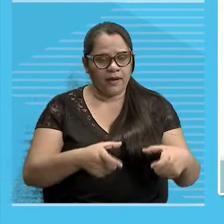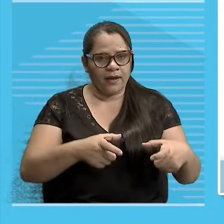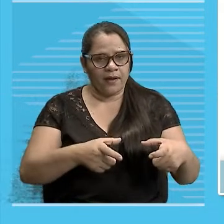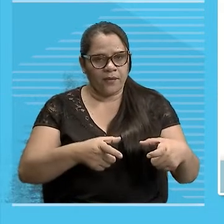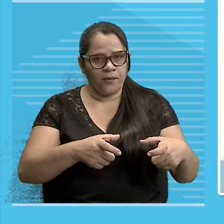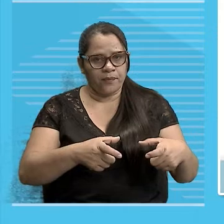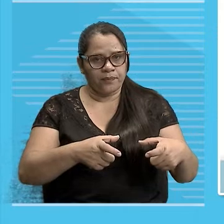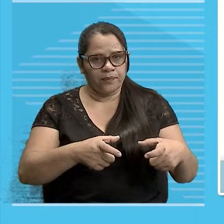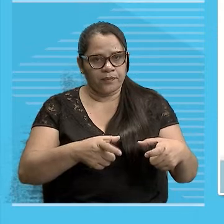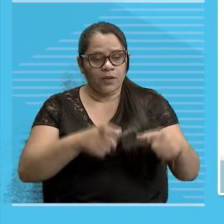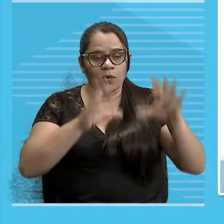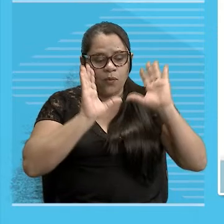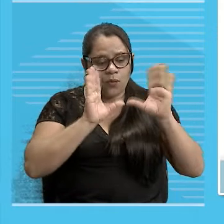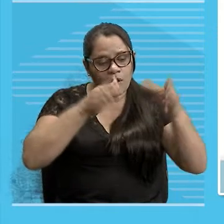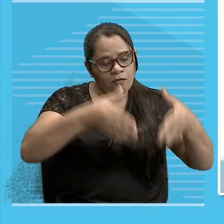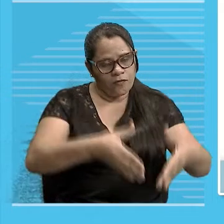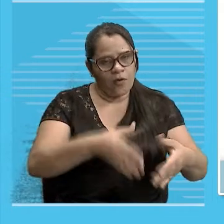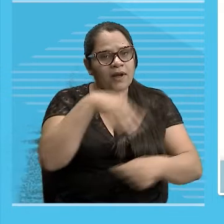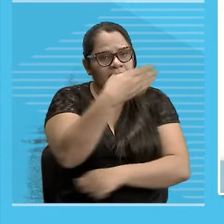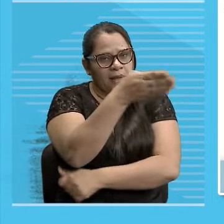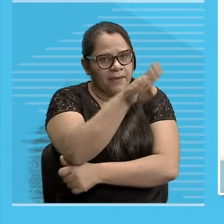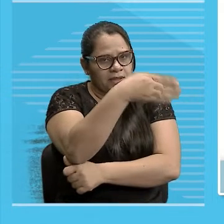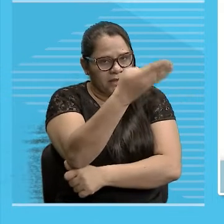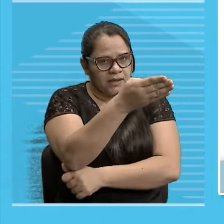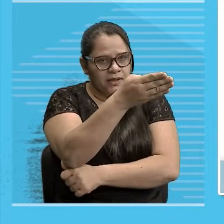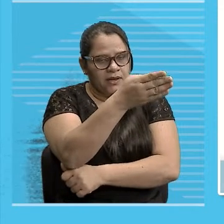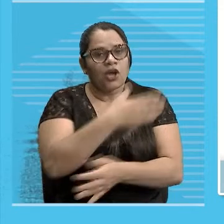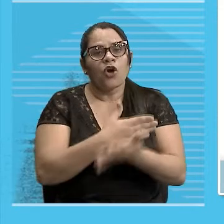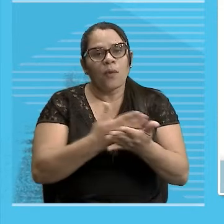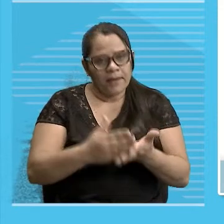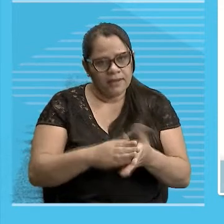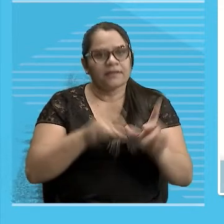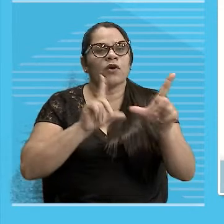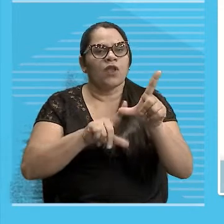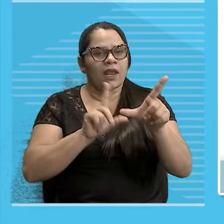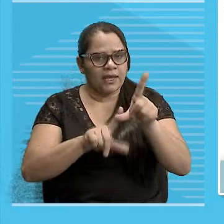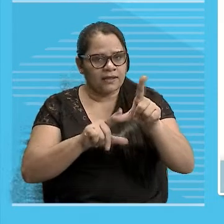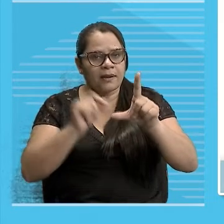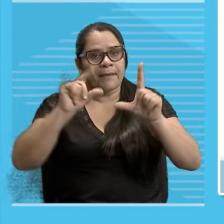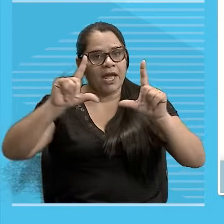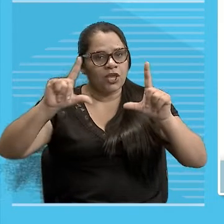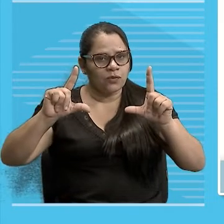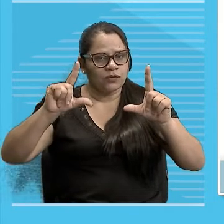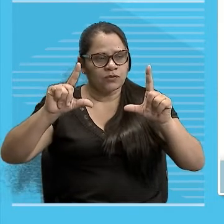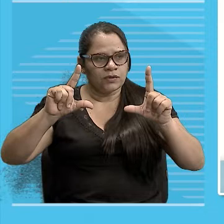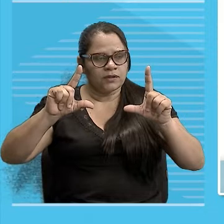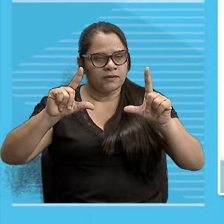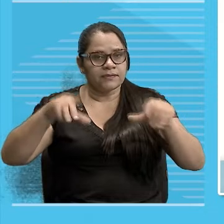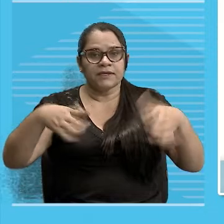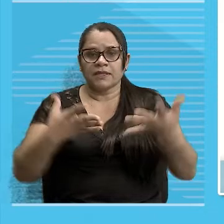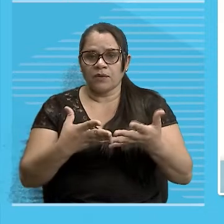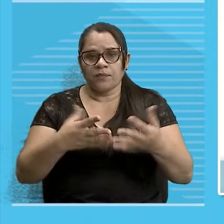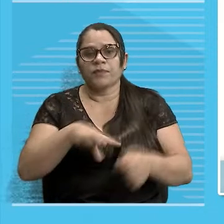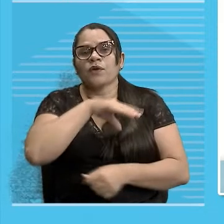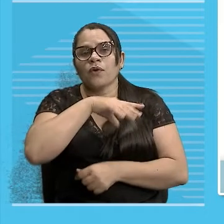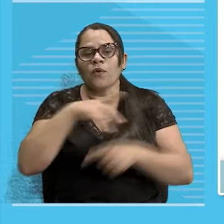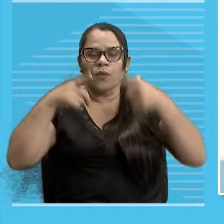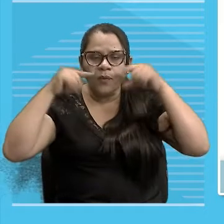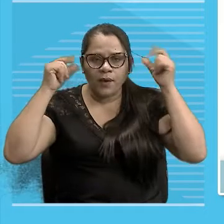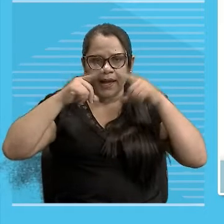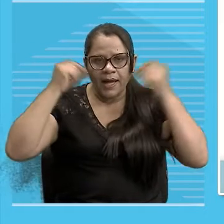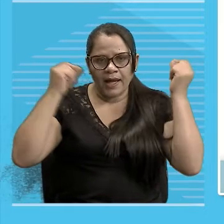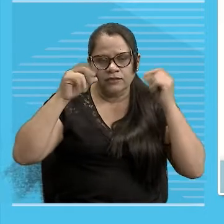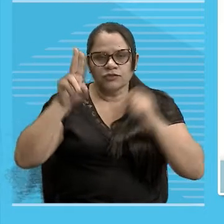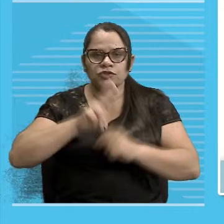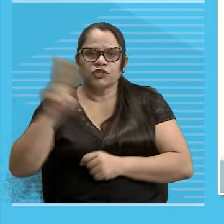O qual a bandeira representa Vai ser grafado com inicial maiúsculo O nome desse gatinho É o Mi O Mi vai ser escrito com M maiúsculo